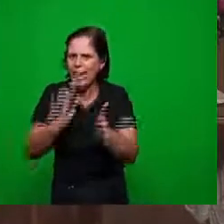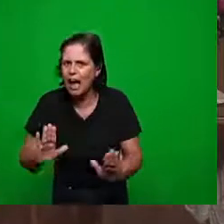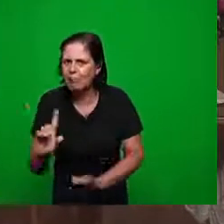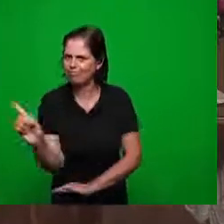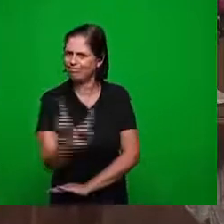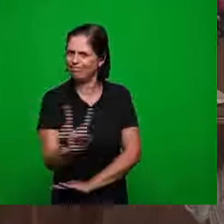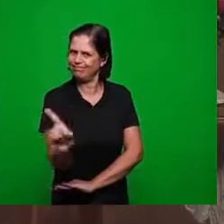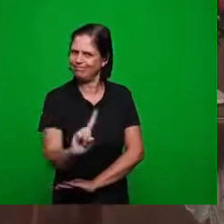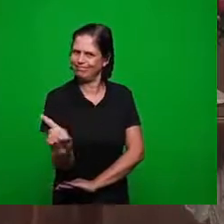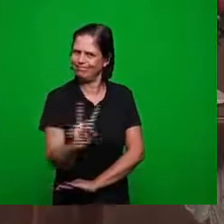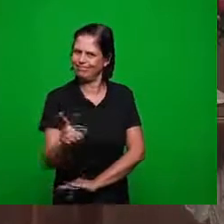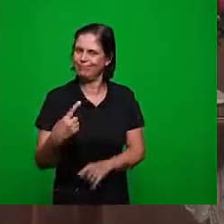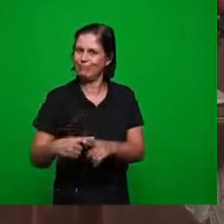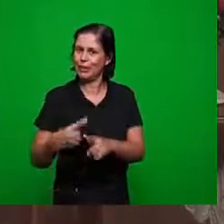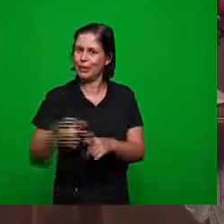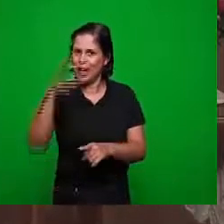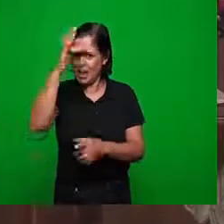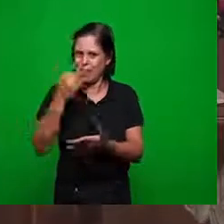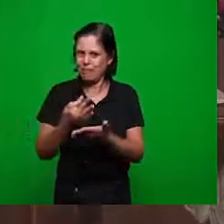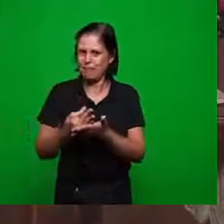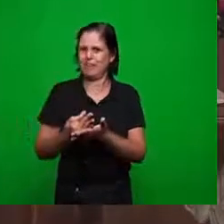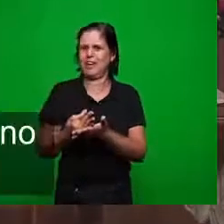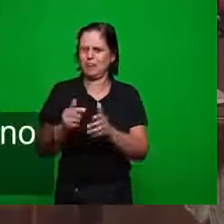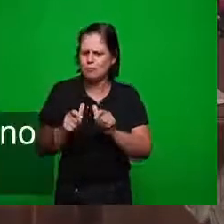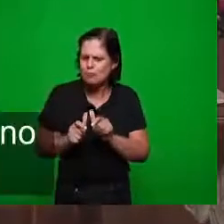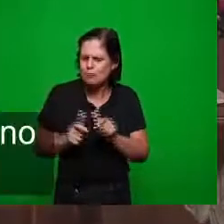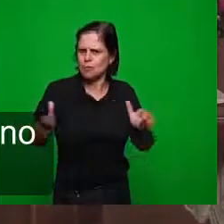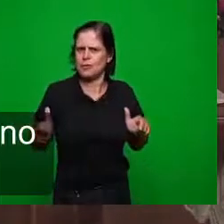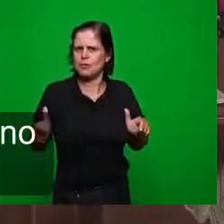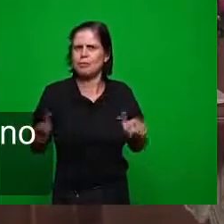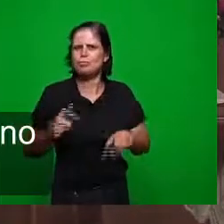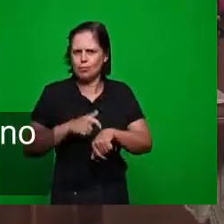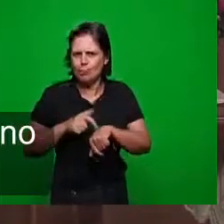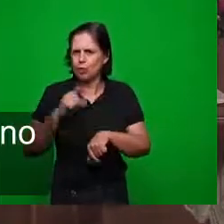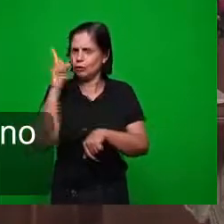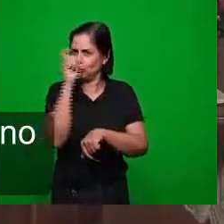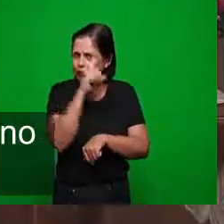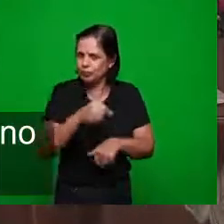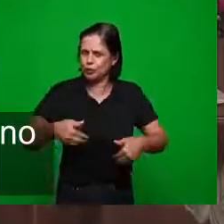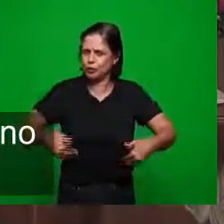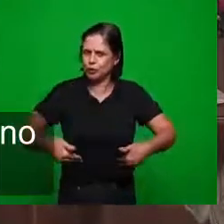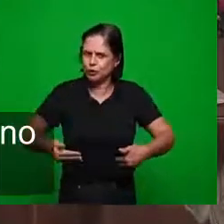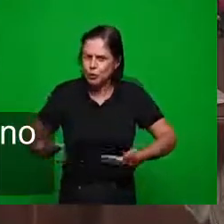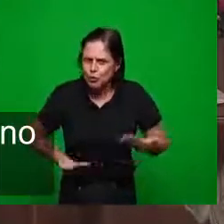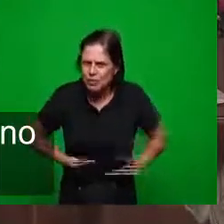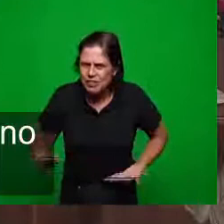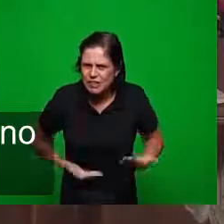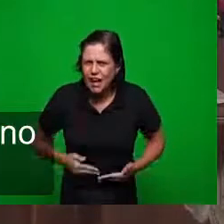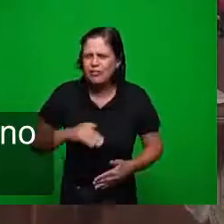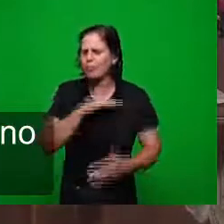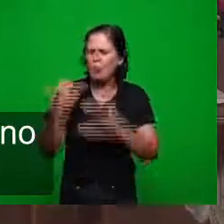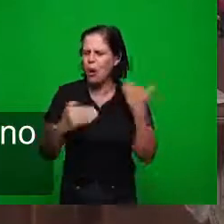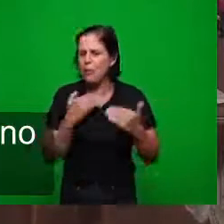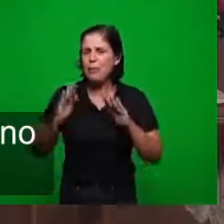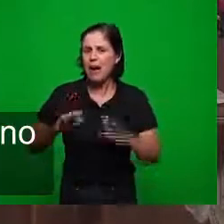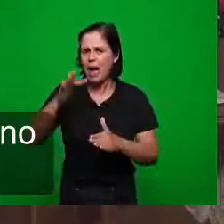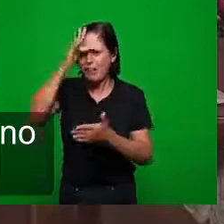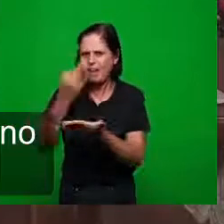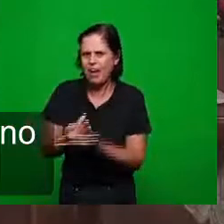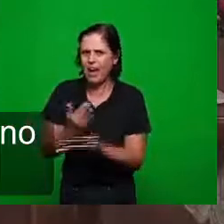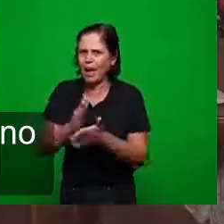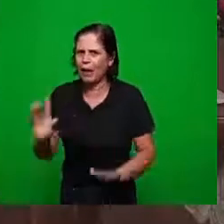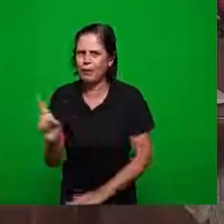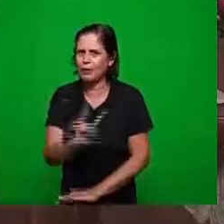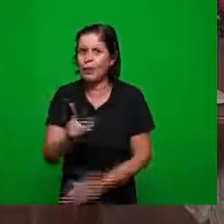fogueiras nos momentos mais difíceis eles estavam ali era a fé meus irmãos a mesma fé de hoje não tem